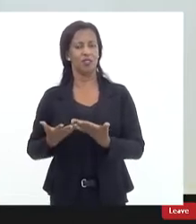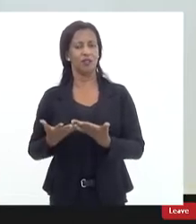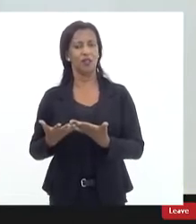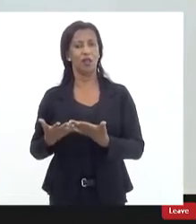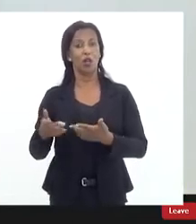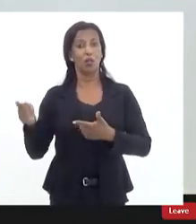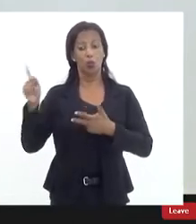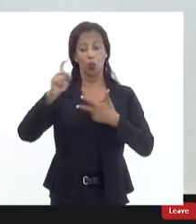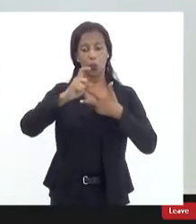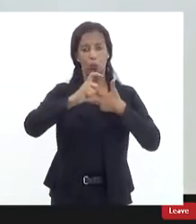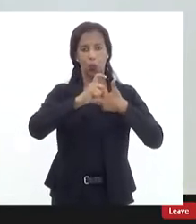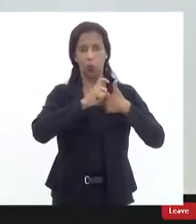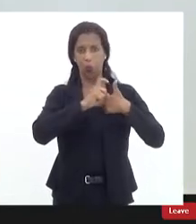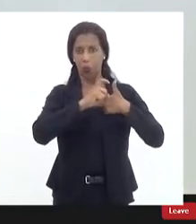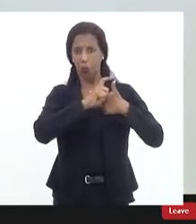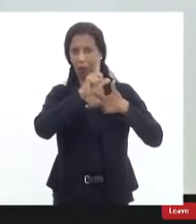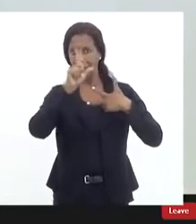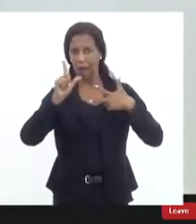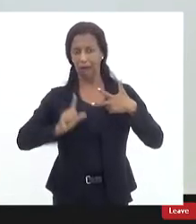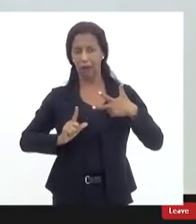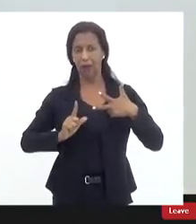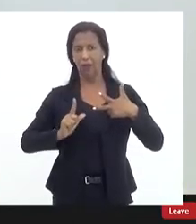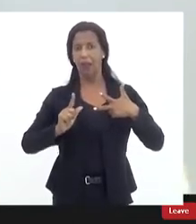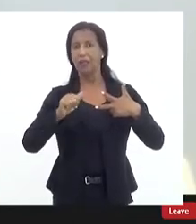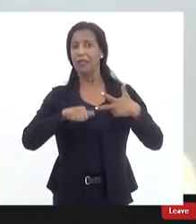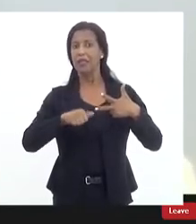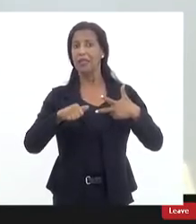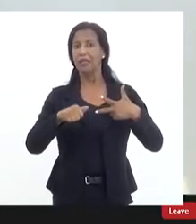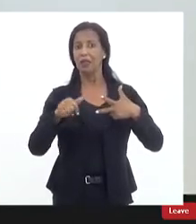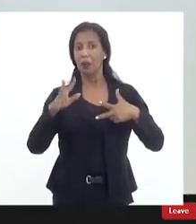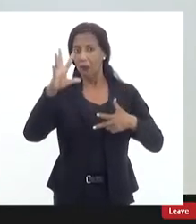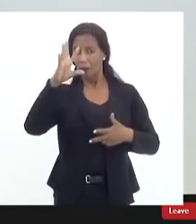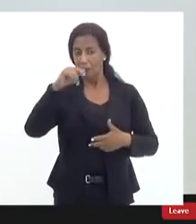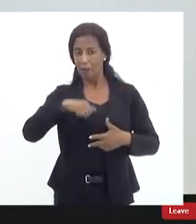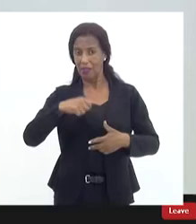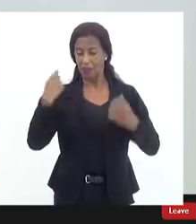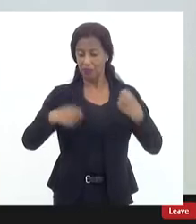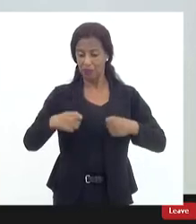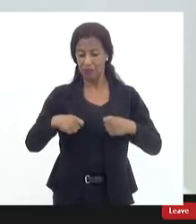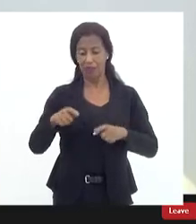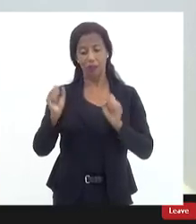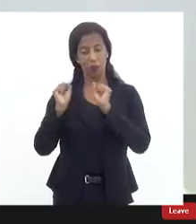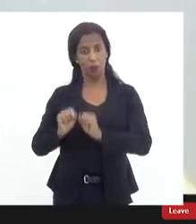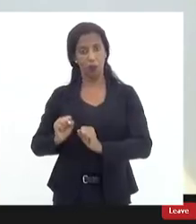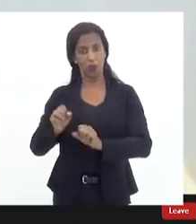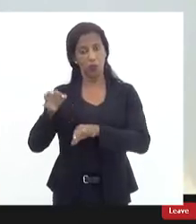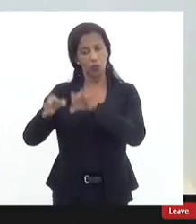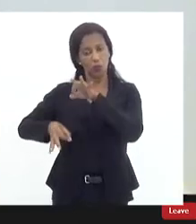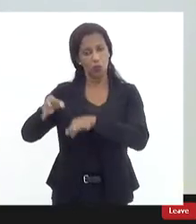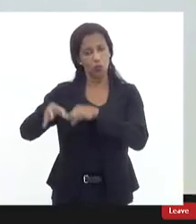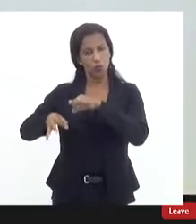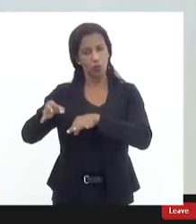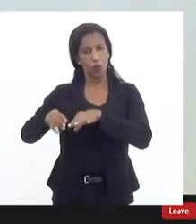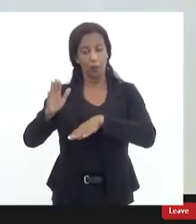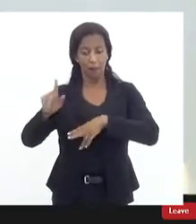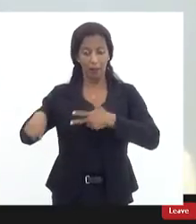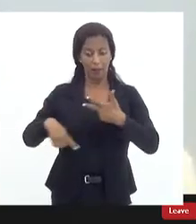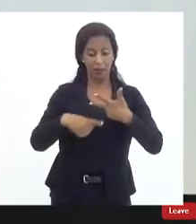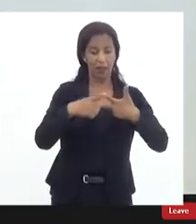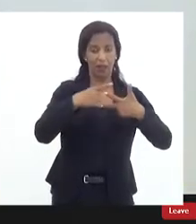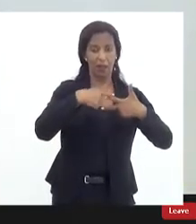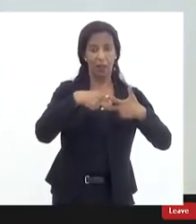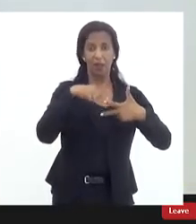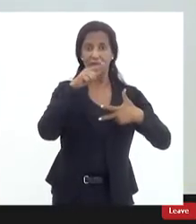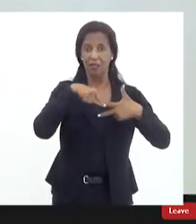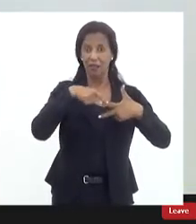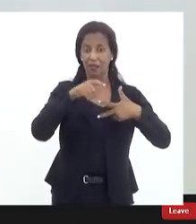poder executivo mas há uma incidência em inúmeras decisões do poder judiciário para que o poder executivo desenvolva